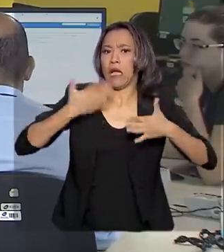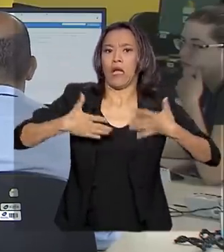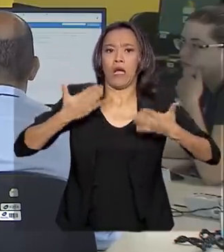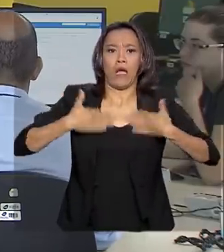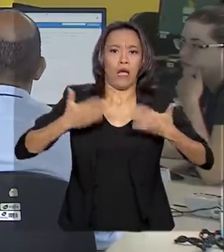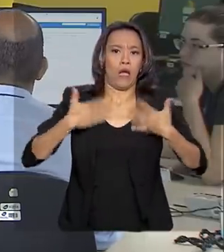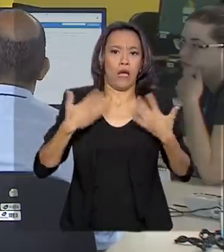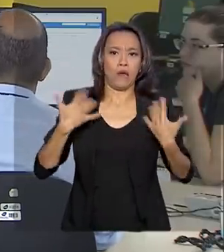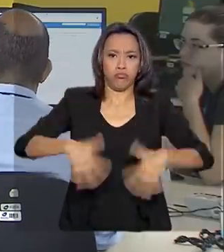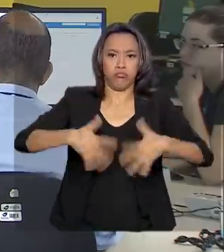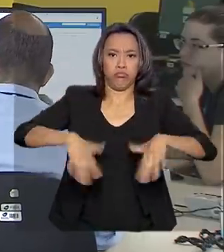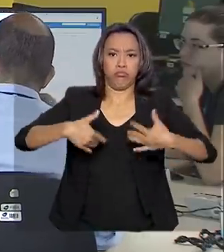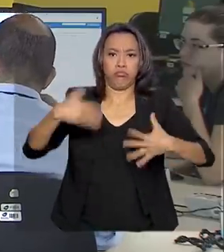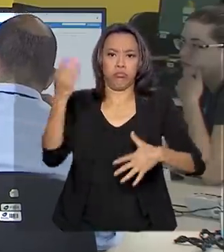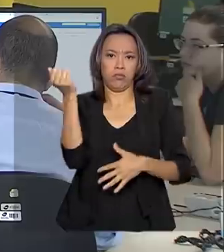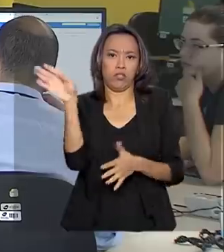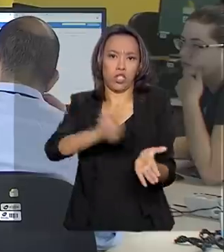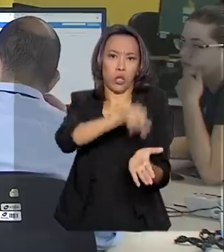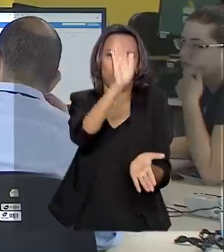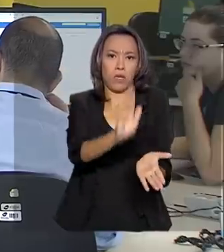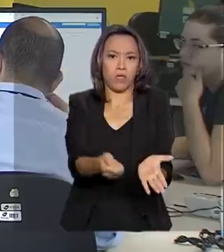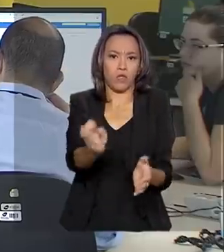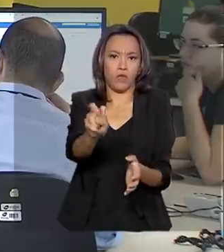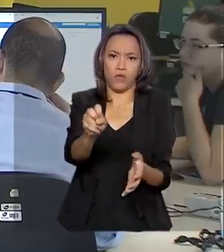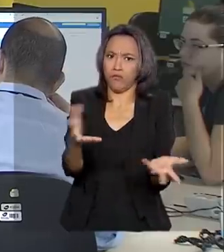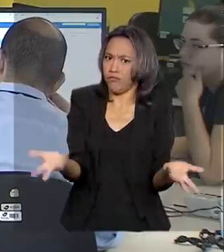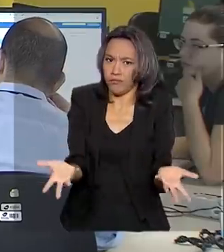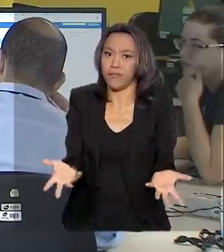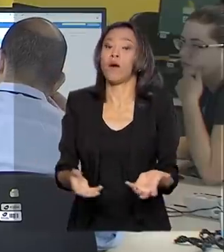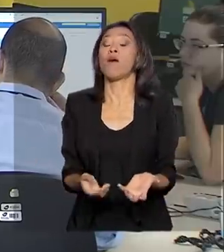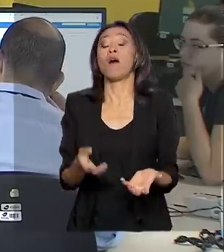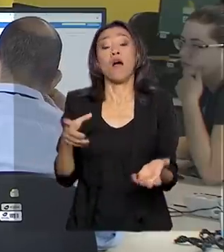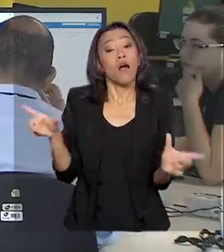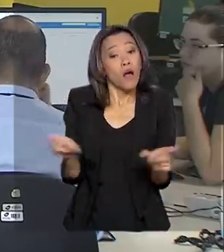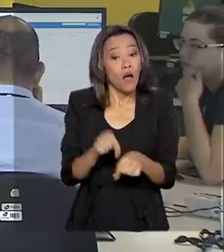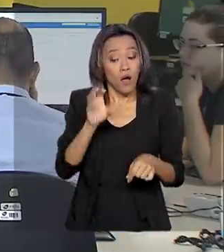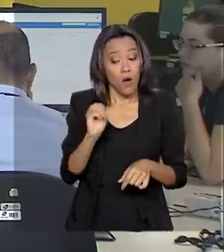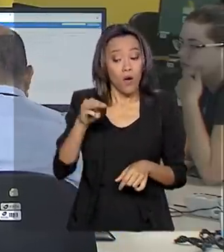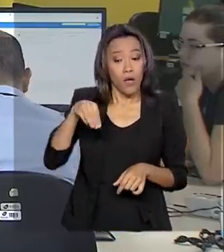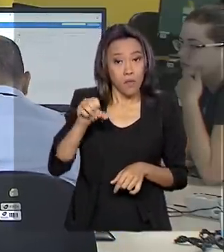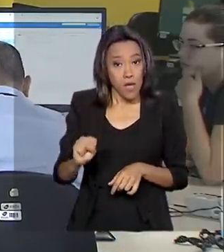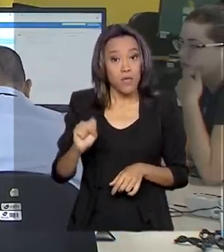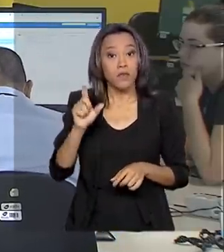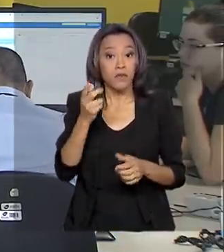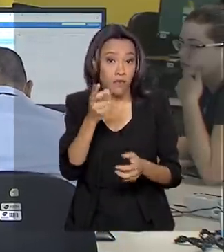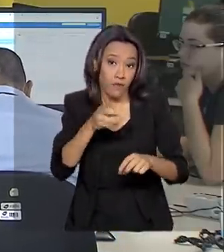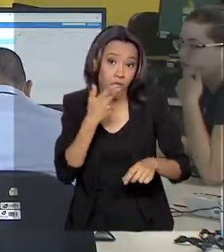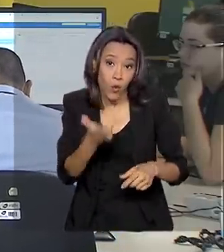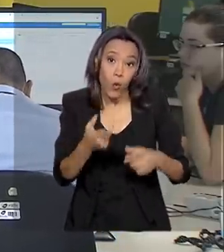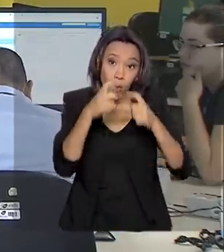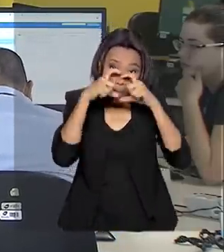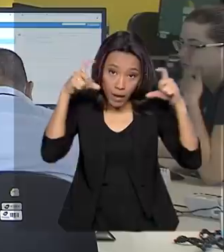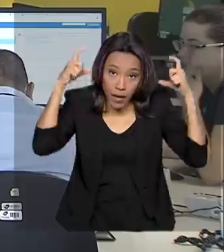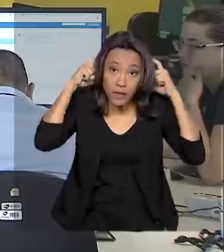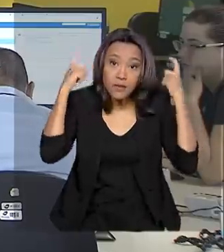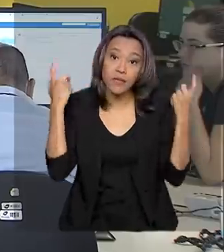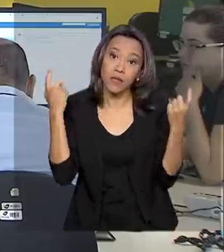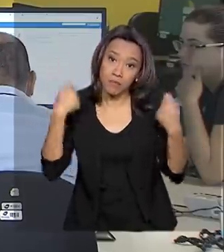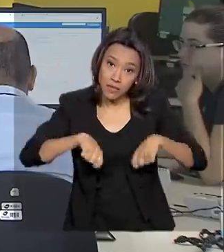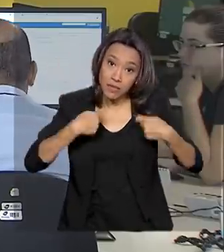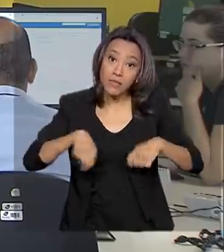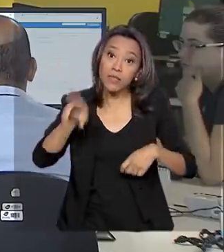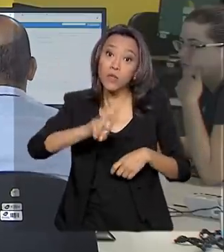Brasil, agora depois da confirmação do primeiro caso. A OMS reforçou que produtos como máscaras precisam ser usados